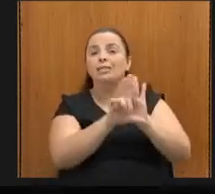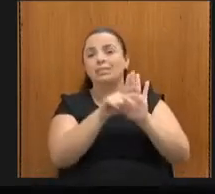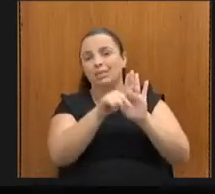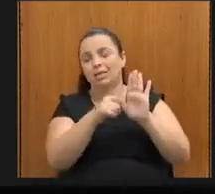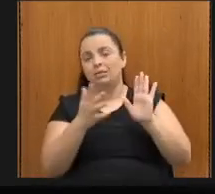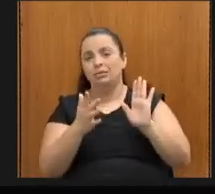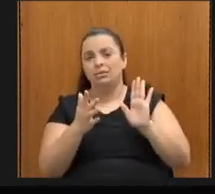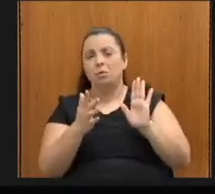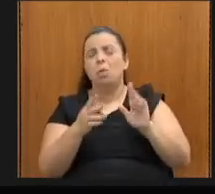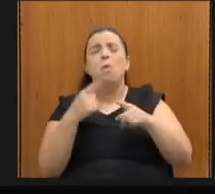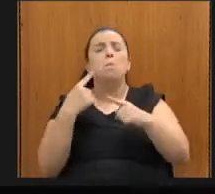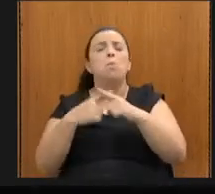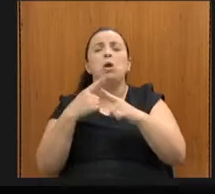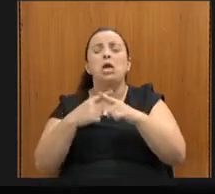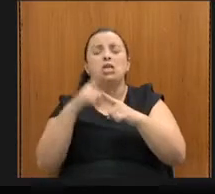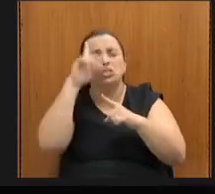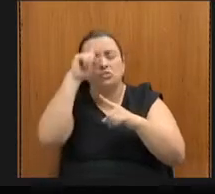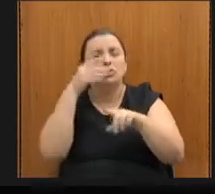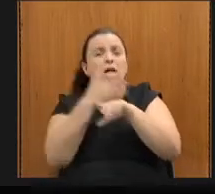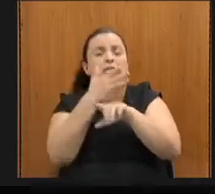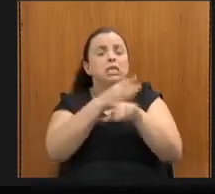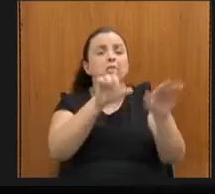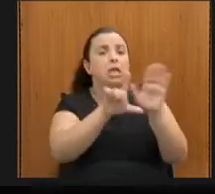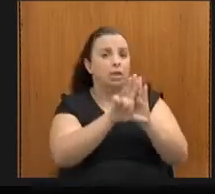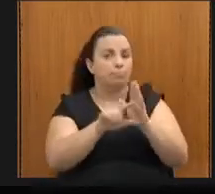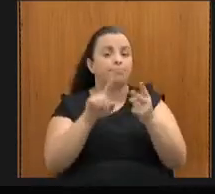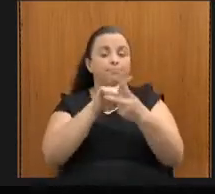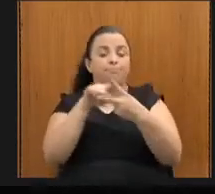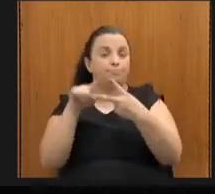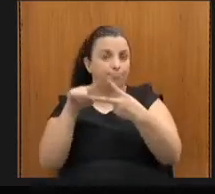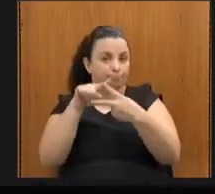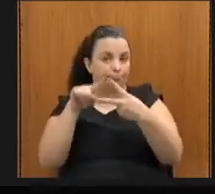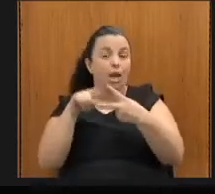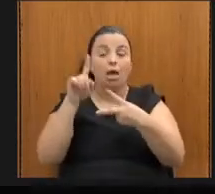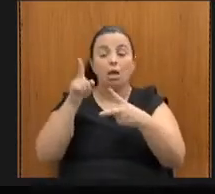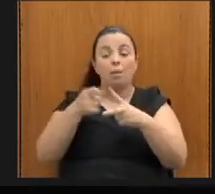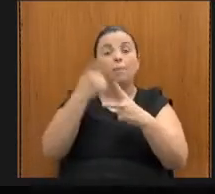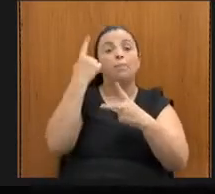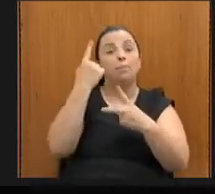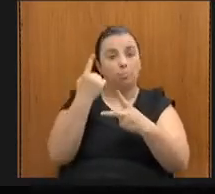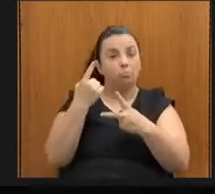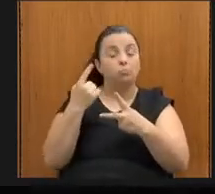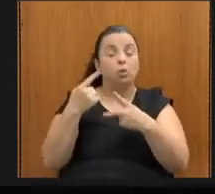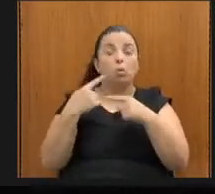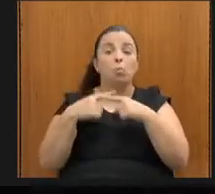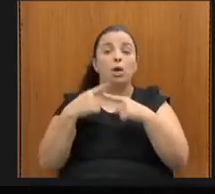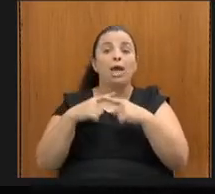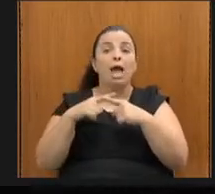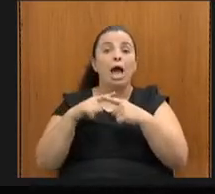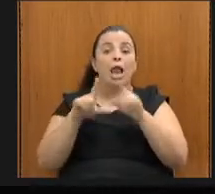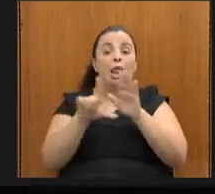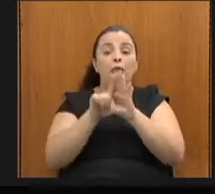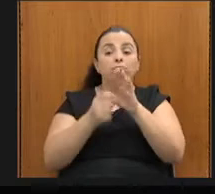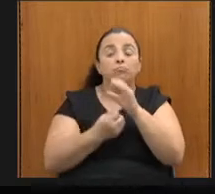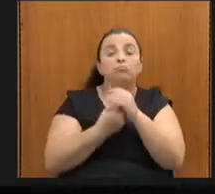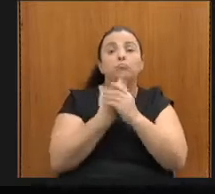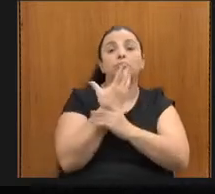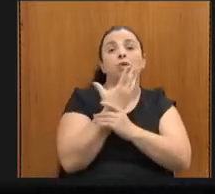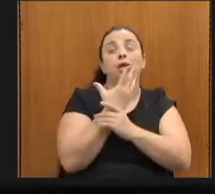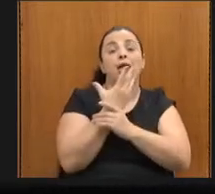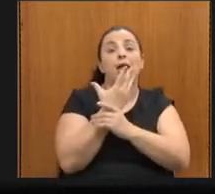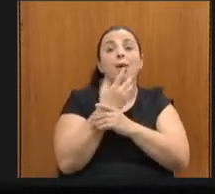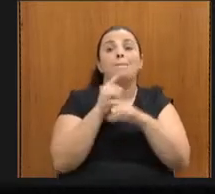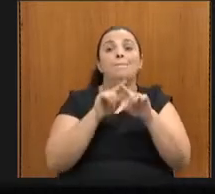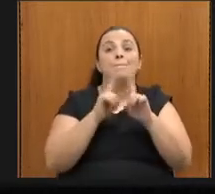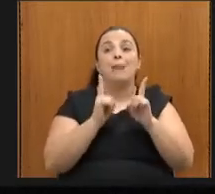dois motivos. O primeiro, porque quando elas são criadas, elas não são procuradas, as pessoas com deficiência não